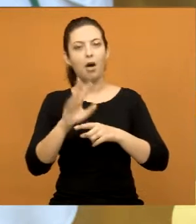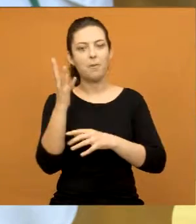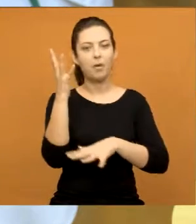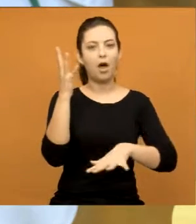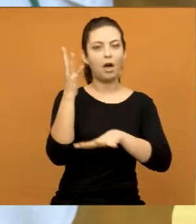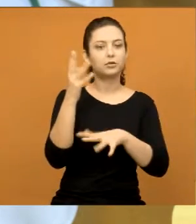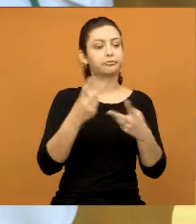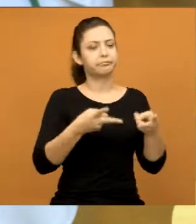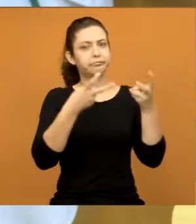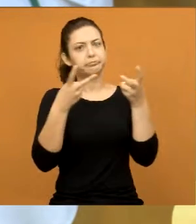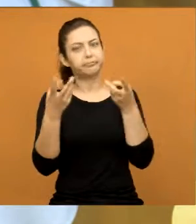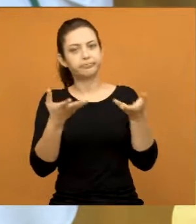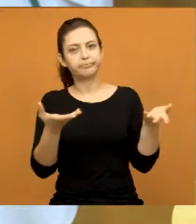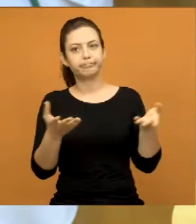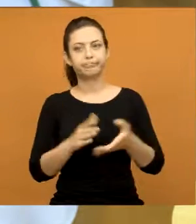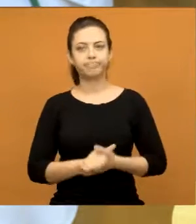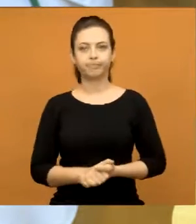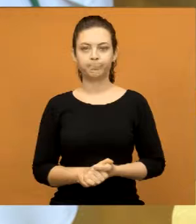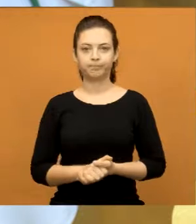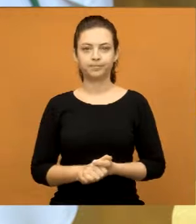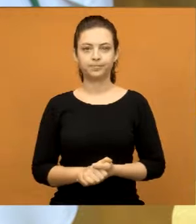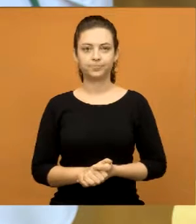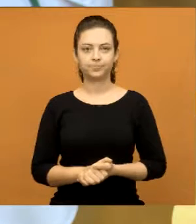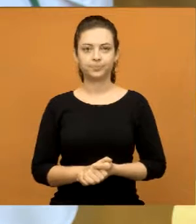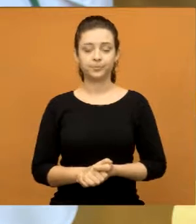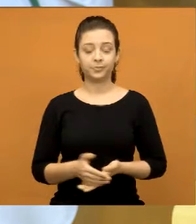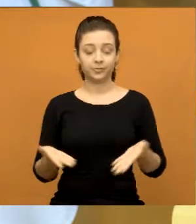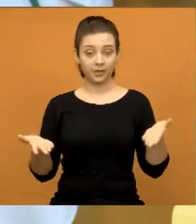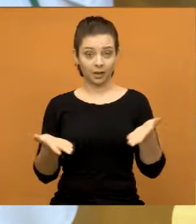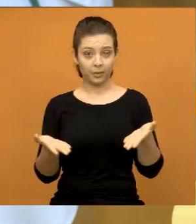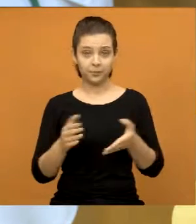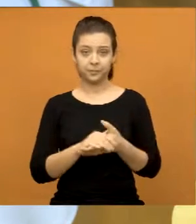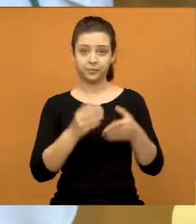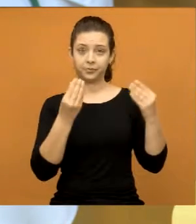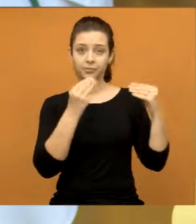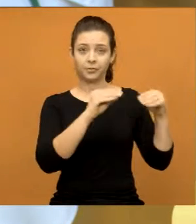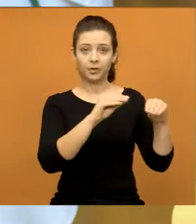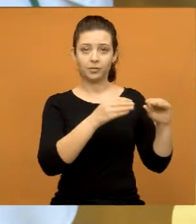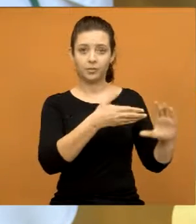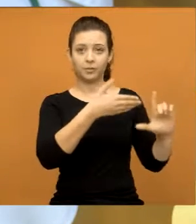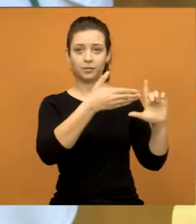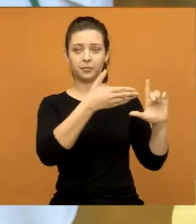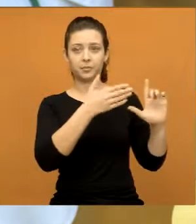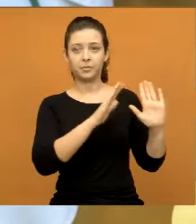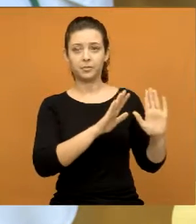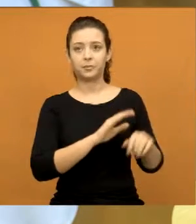praças que vocês puderam ver ali. Agora é o seguinte. Pode colocar o próximo slide?